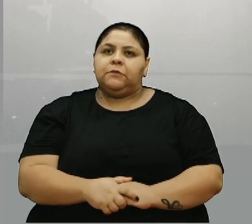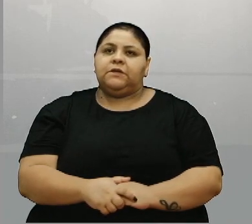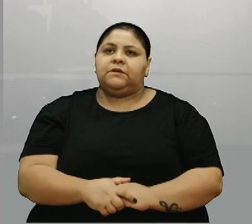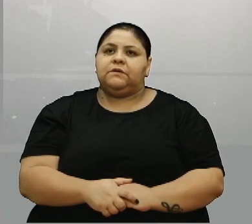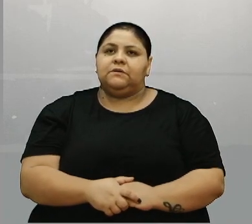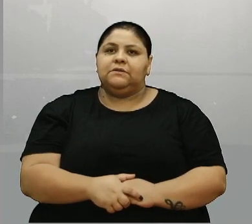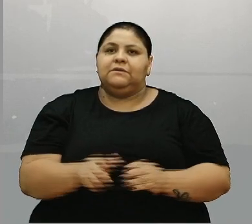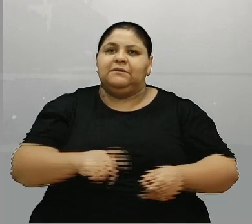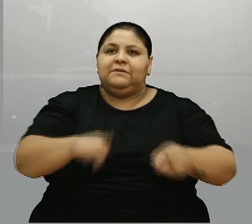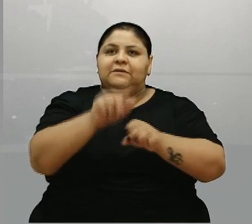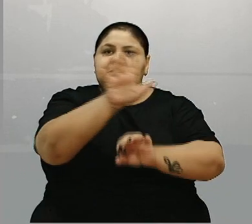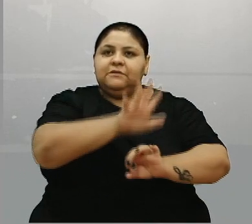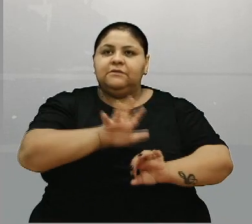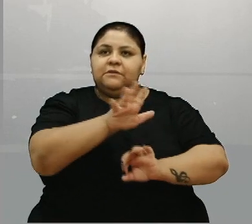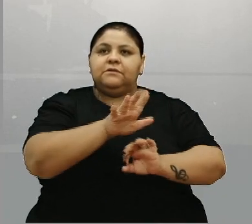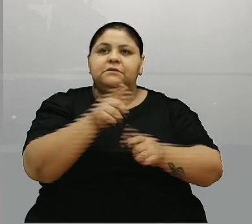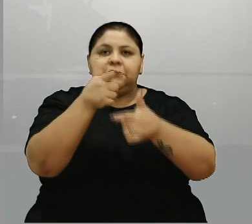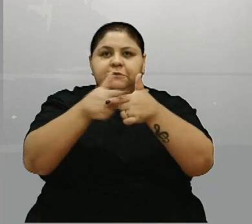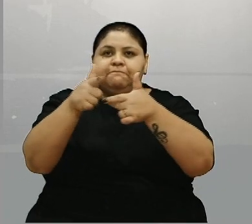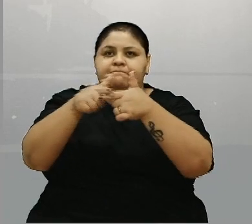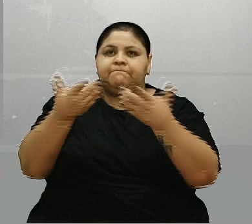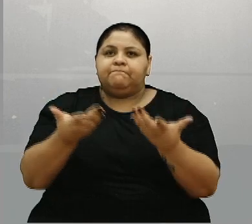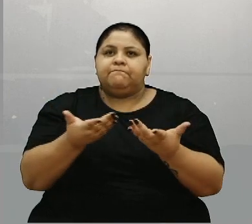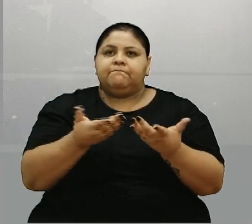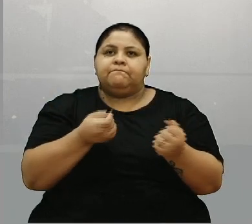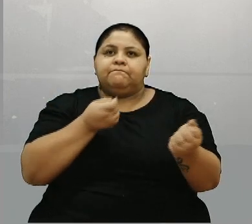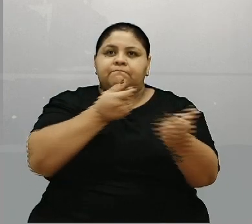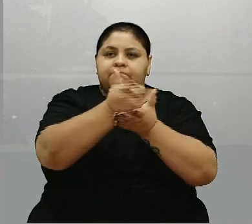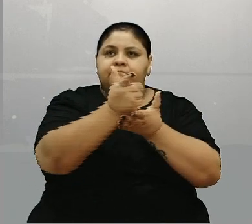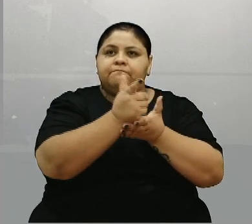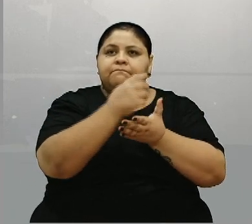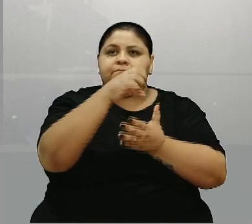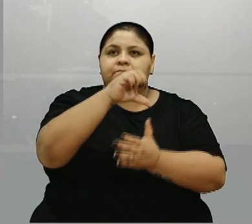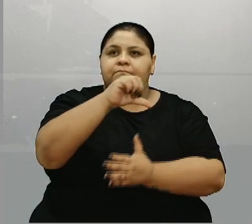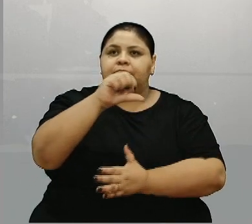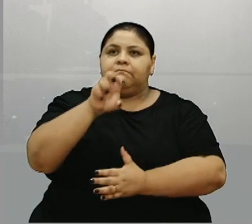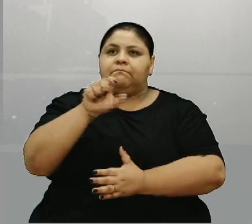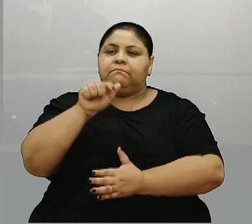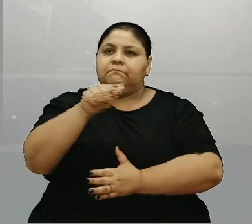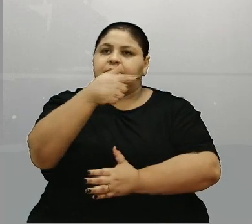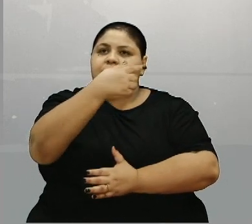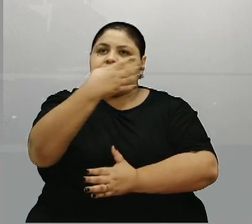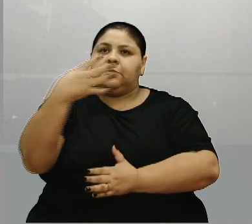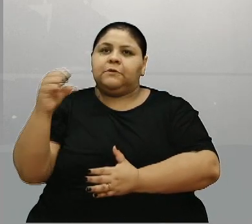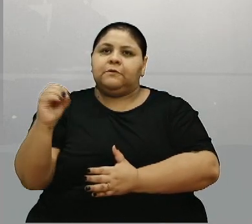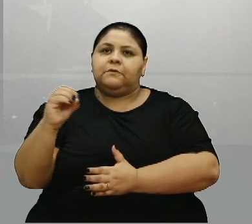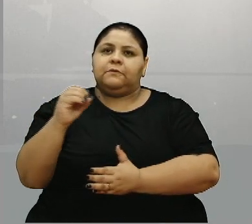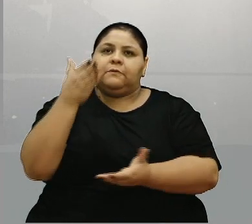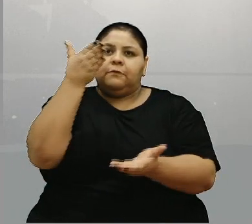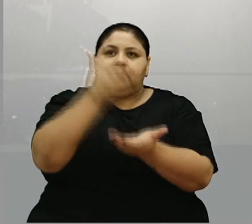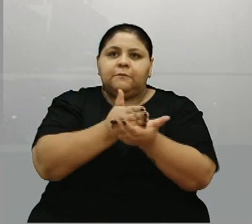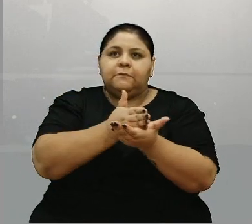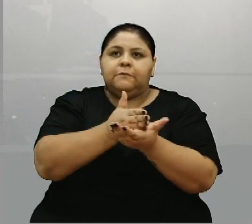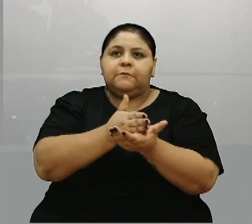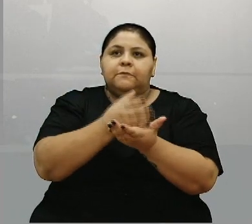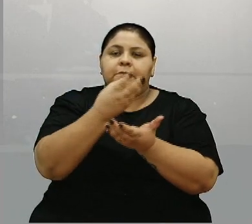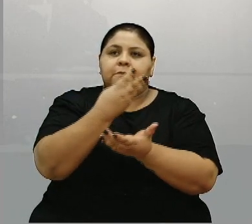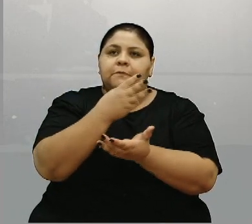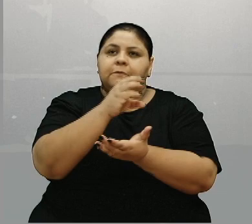O público geral da festa está dividido ali. Então, pagantes inteira, 95.740. Pagantes e meia entrada, 30 mil.